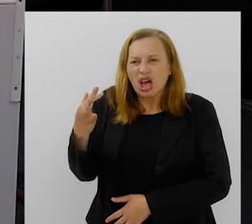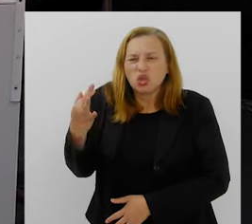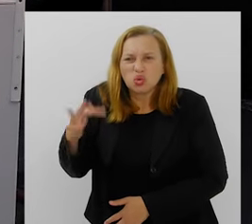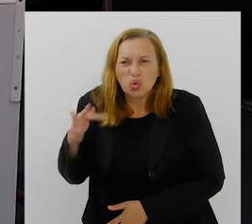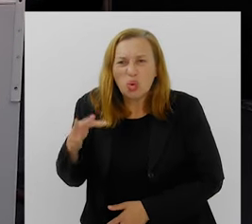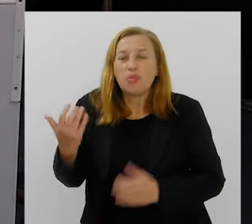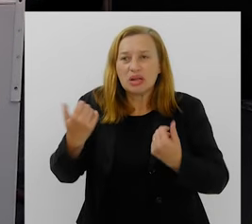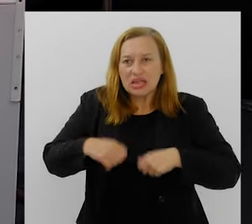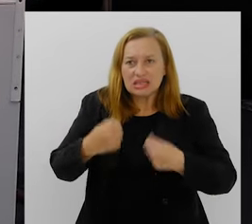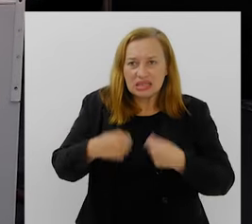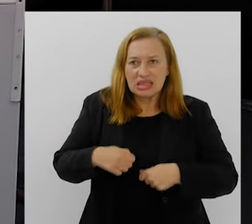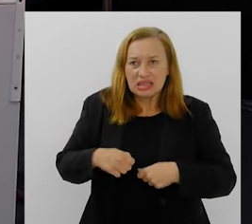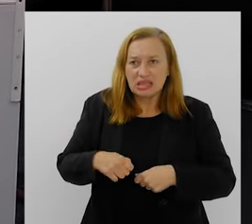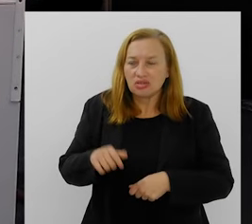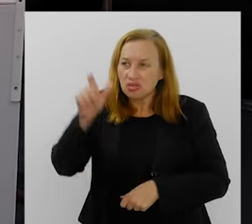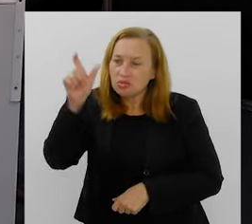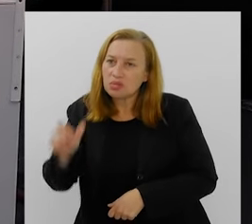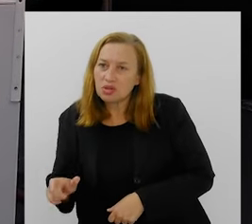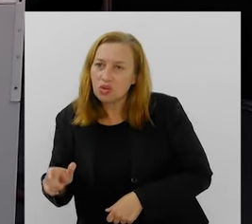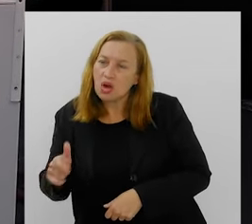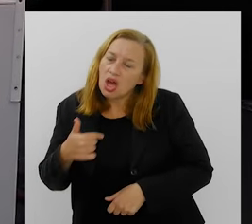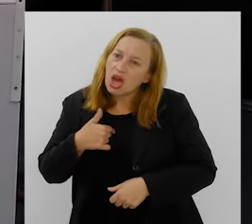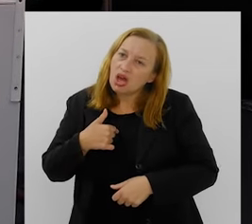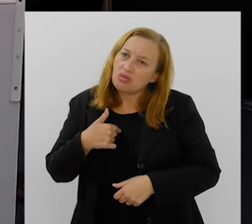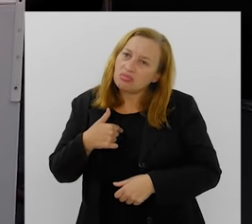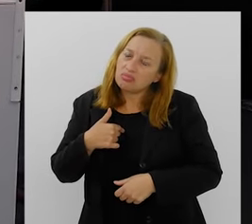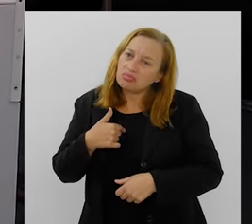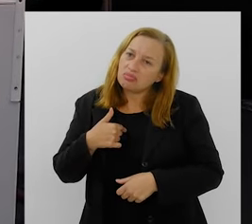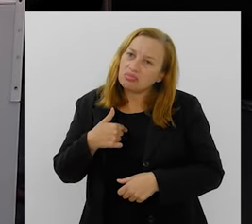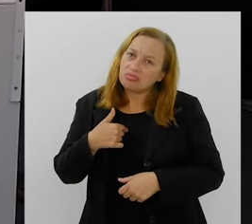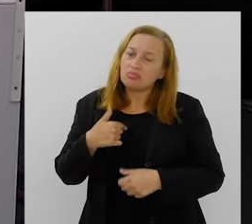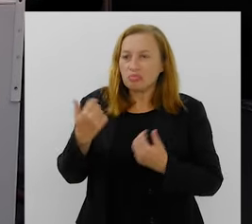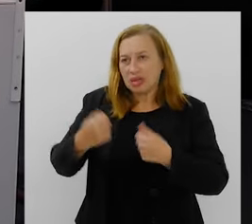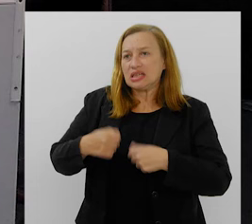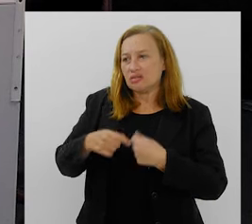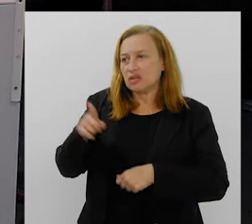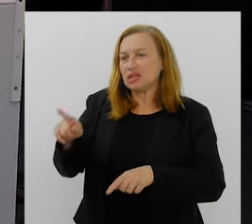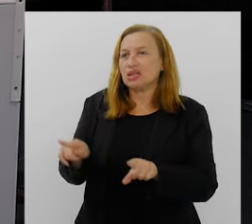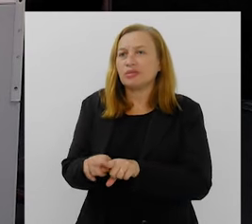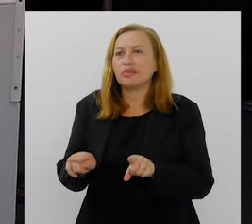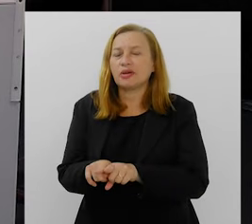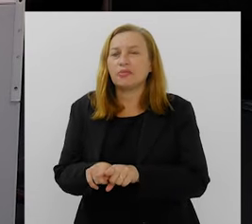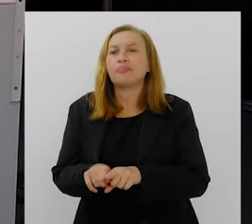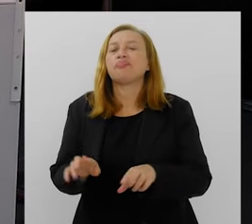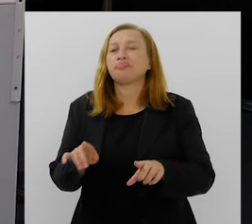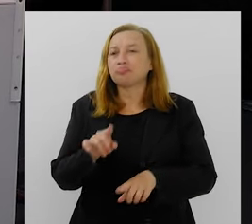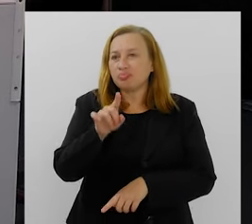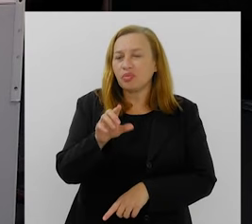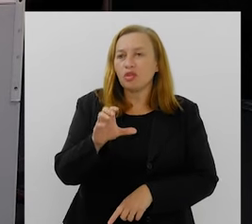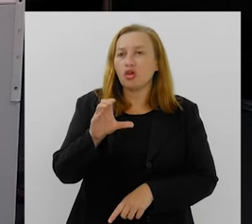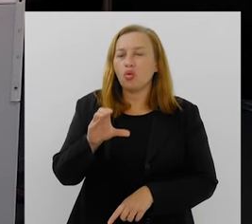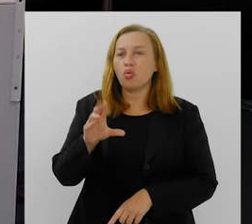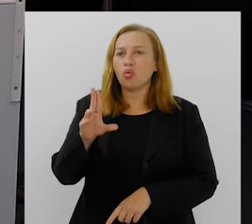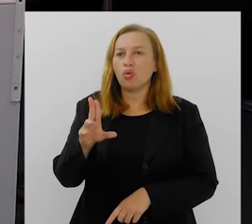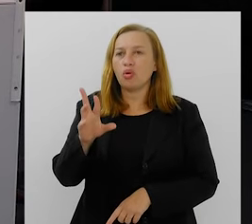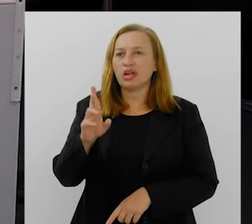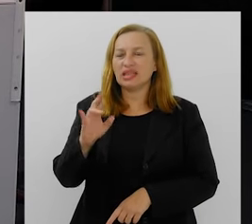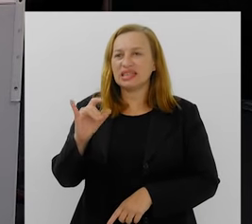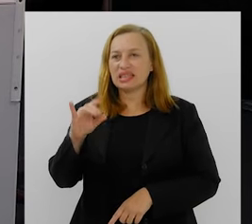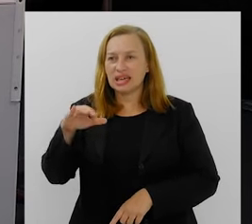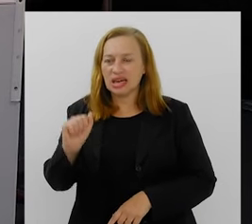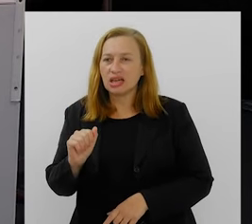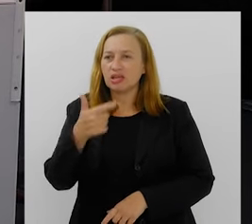Lindo. Essa é fantasia sua. Curicica. é do União Parque Curicica, né? 2014.